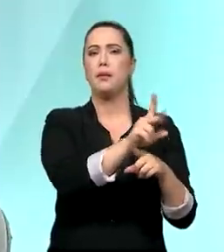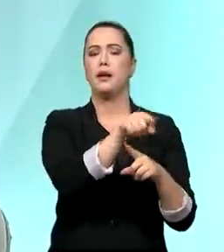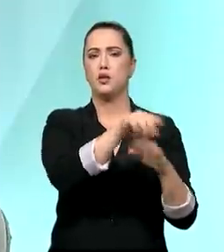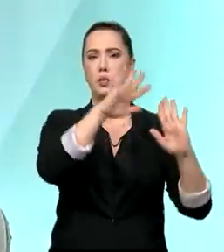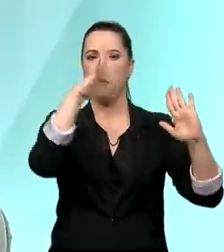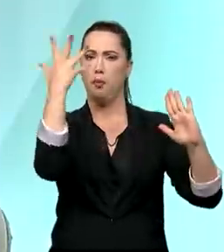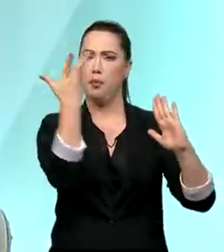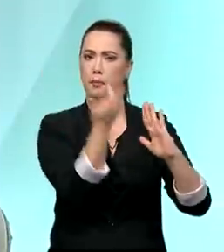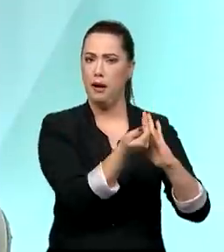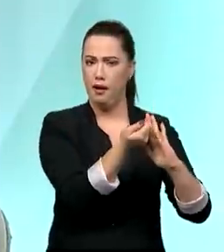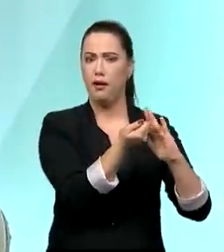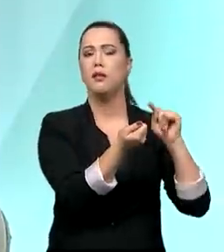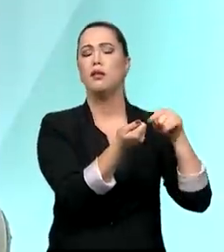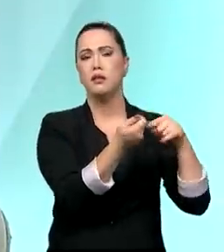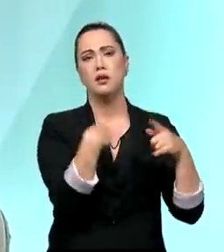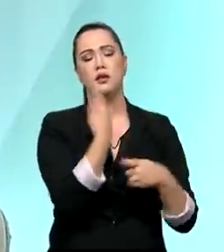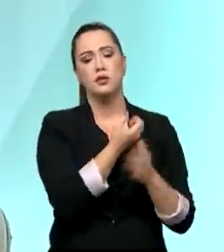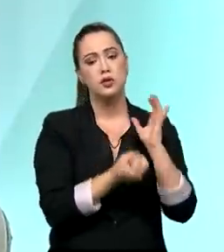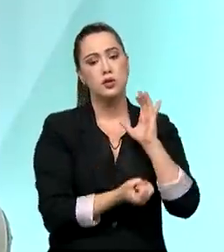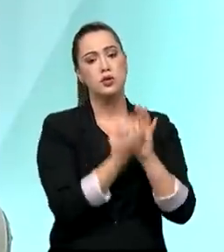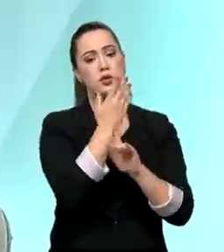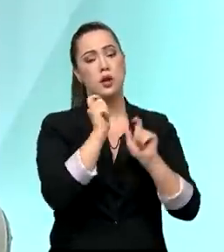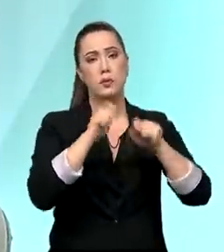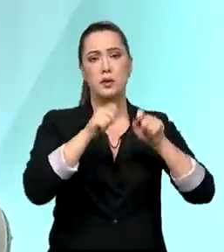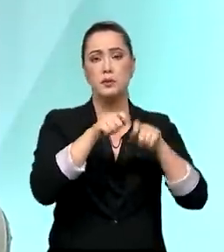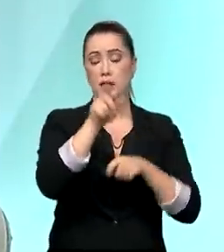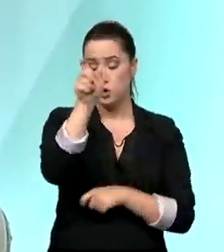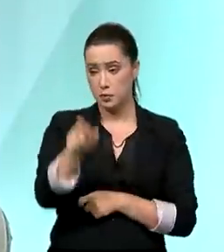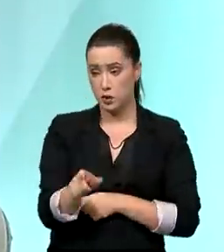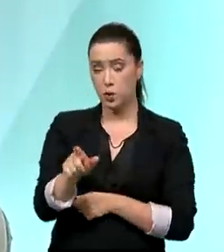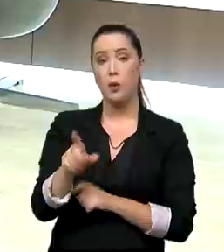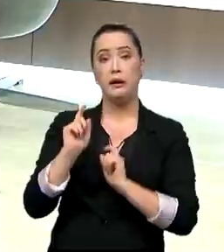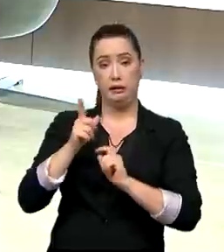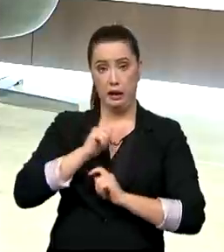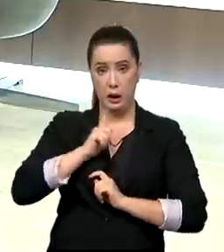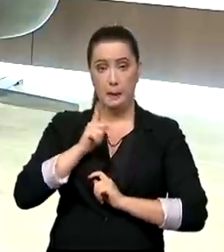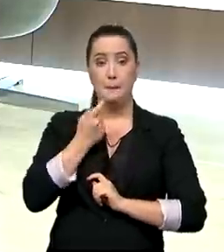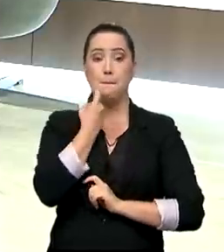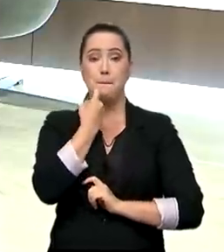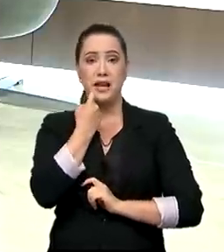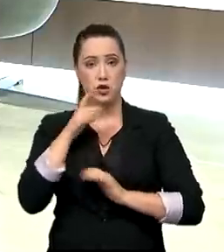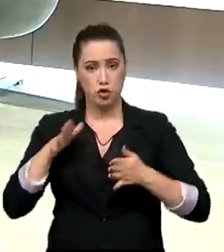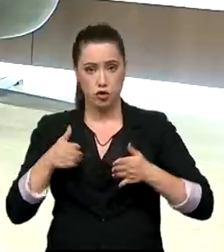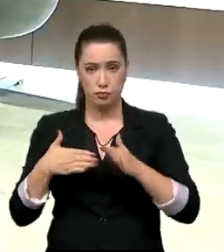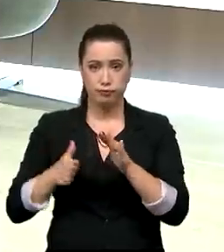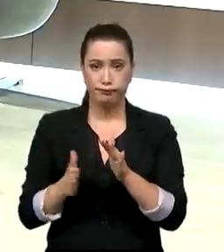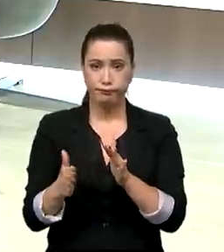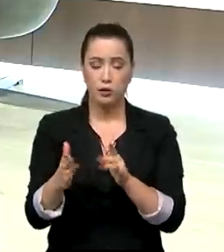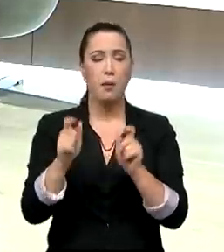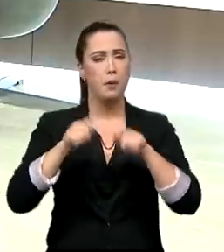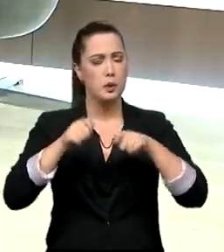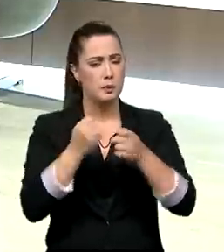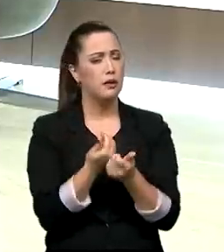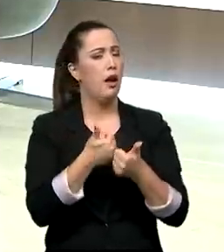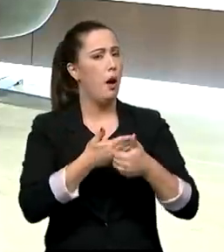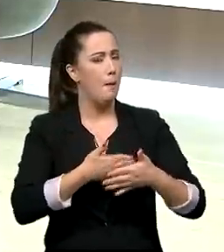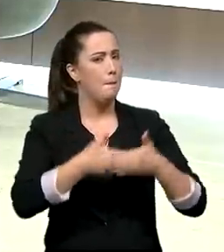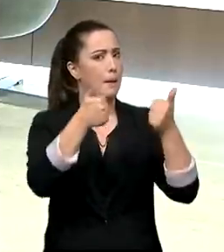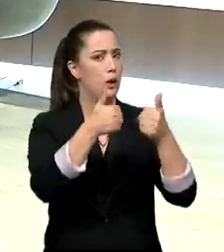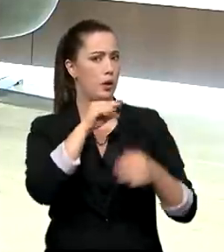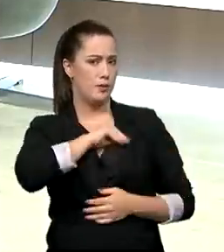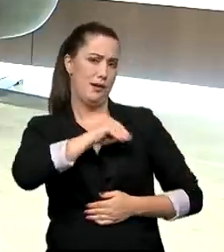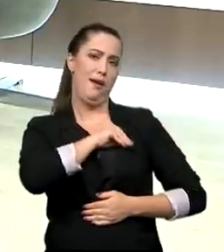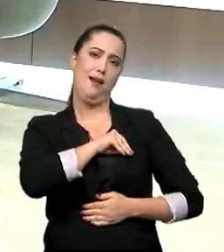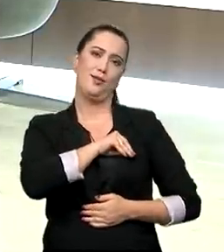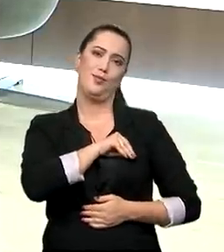gente gera a possibilidade desses pescadores de terem um aumento de renda muito grande. Ou seja, e ainda tem